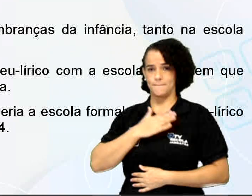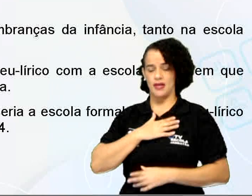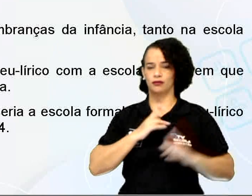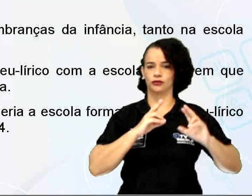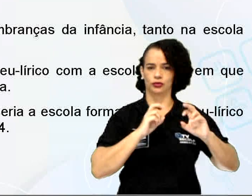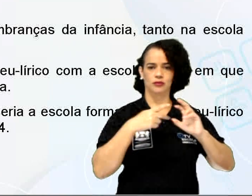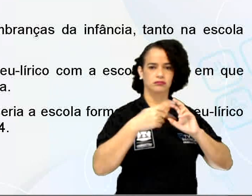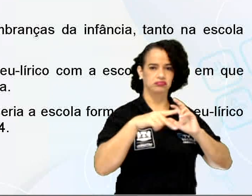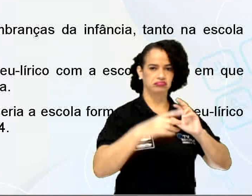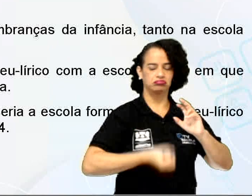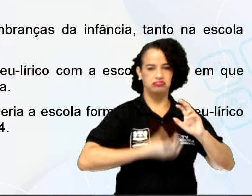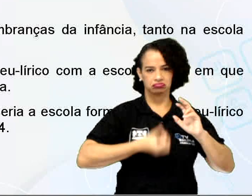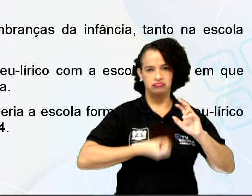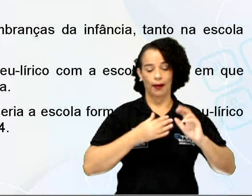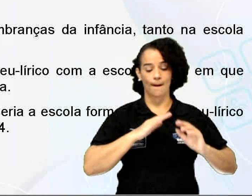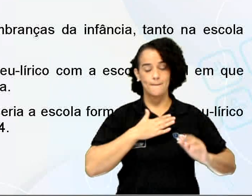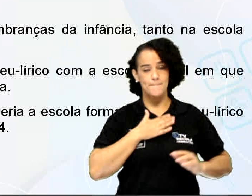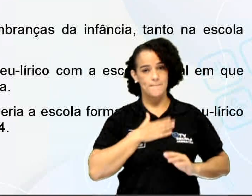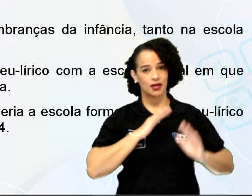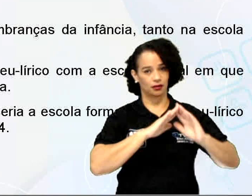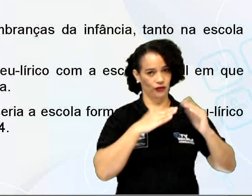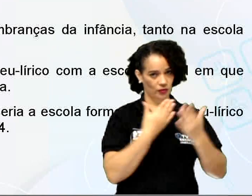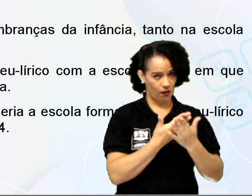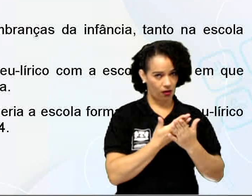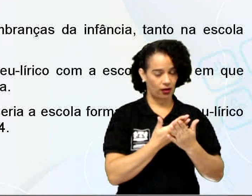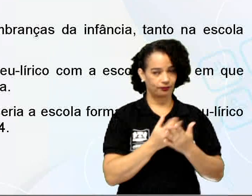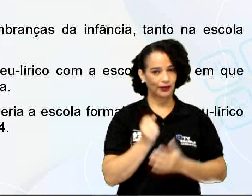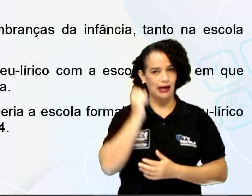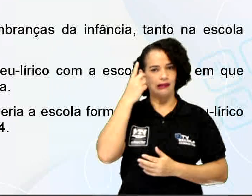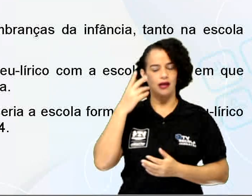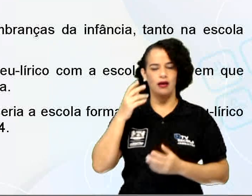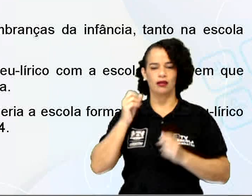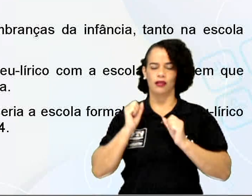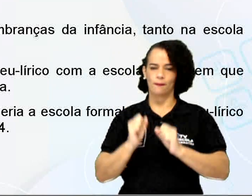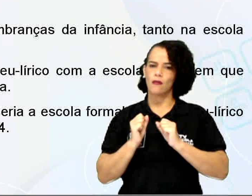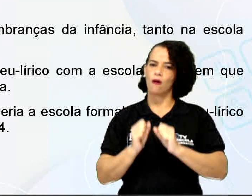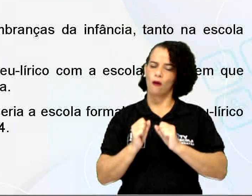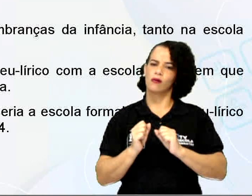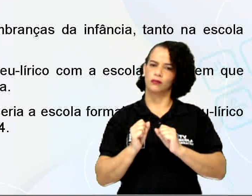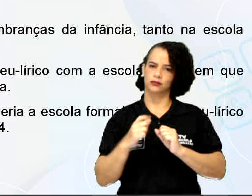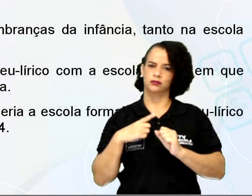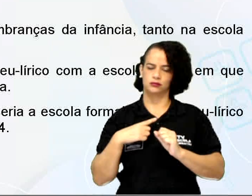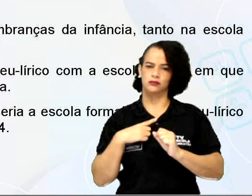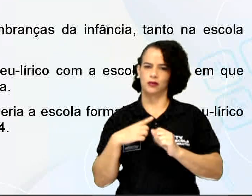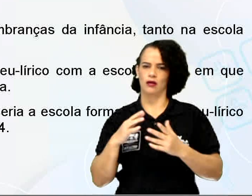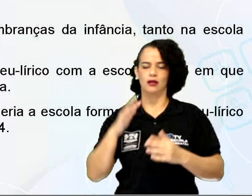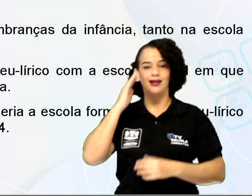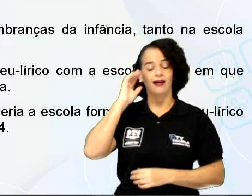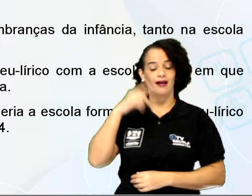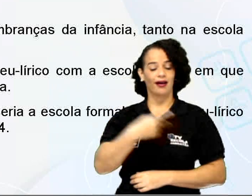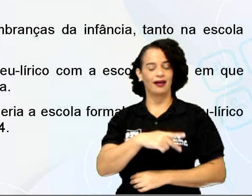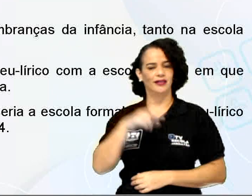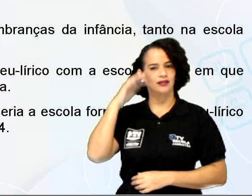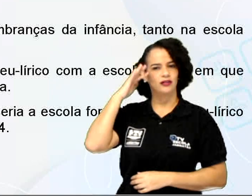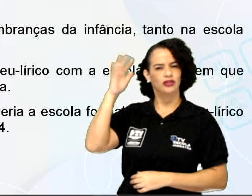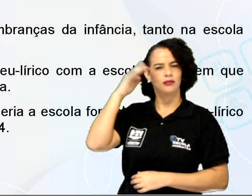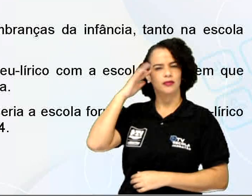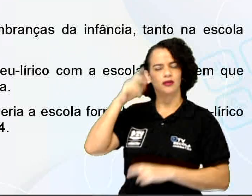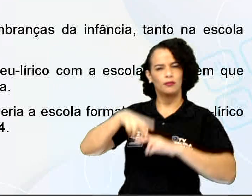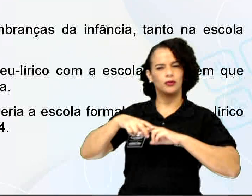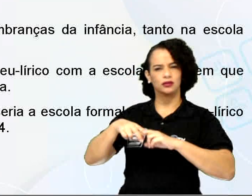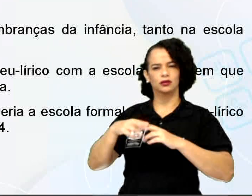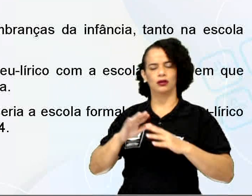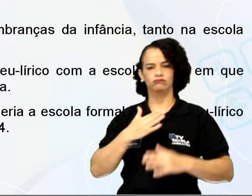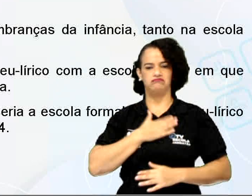poema. Minha escola. Aí ele bota aí a ideia de posse está ligada a essas lembranças. Será que é por isso que ele chama de